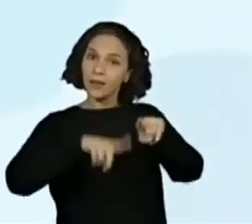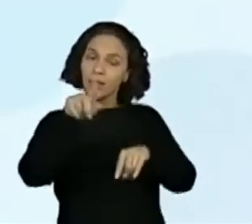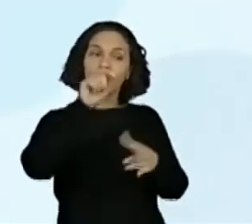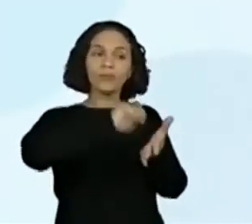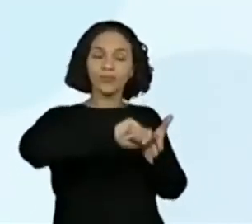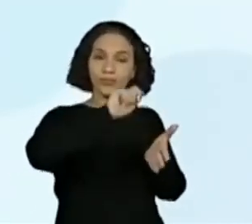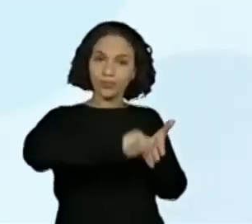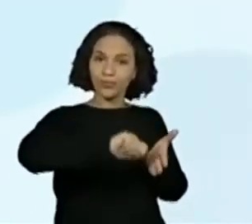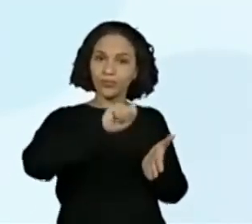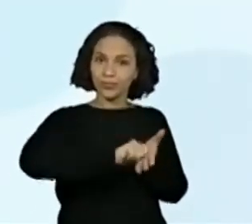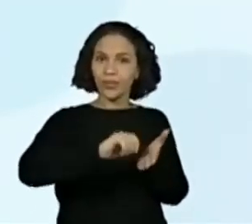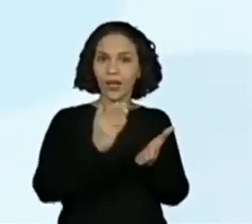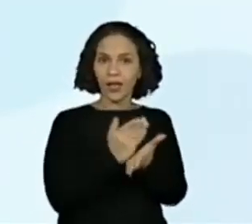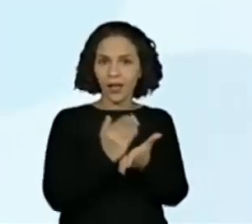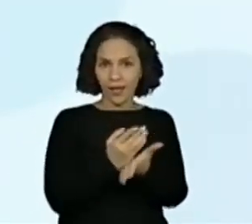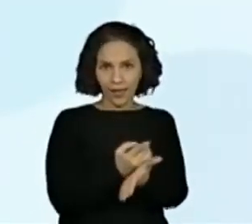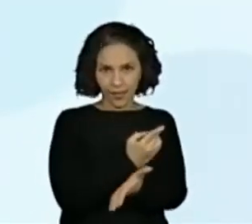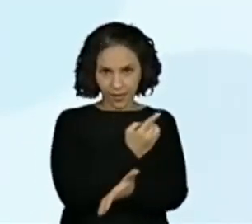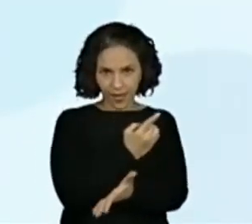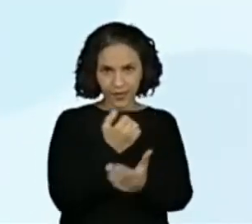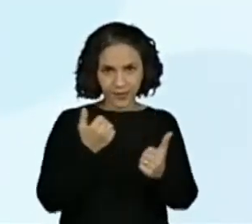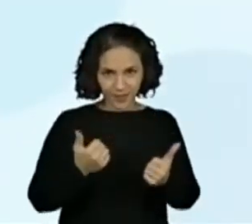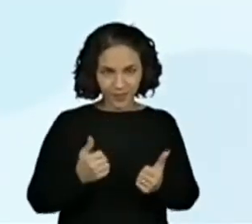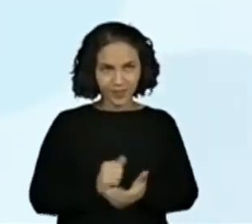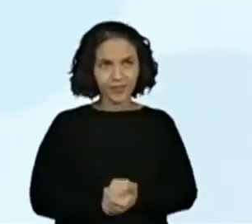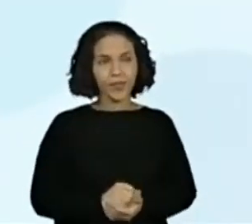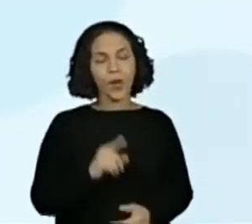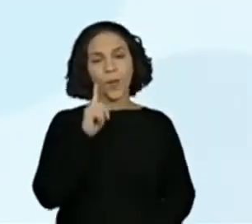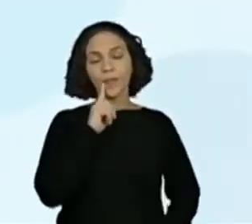no seu caderno, certo?